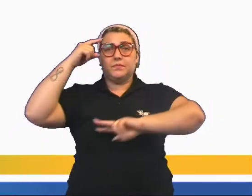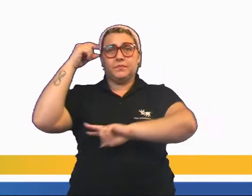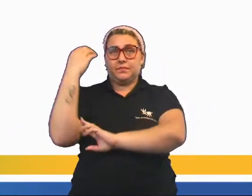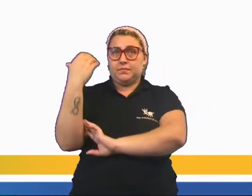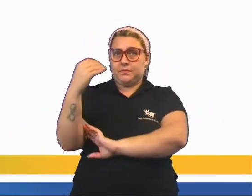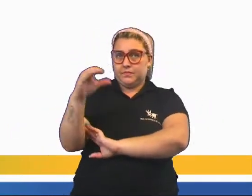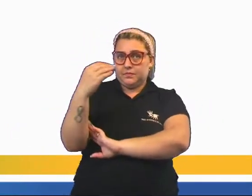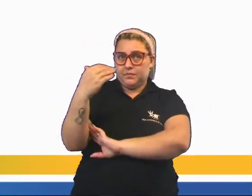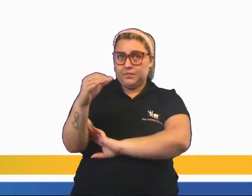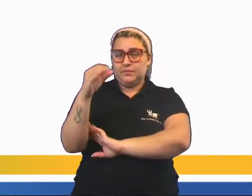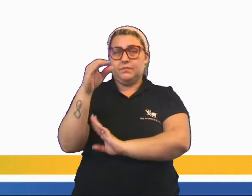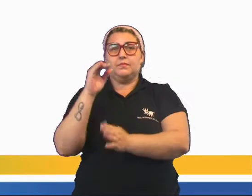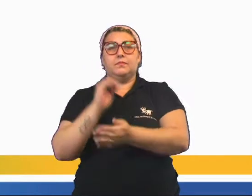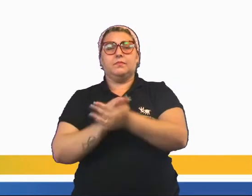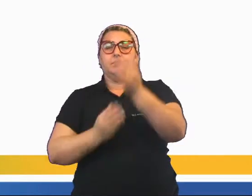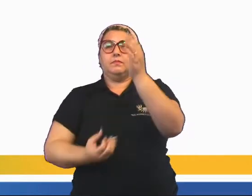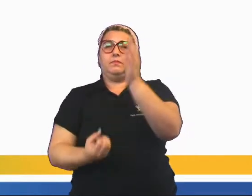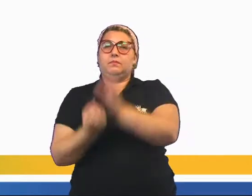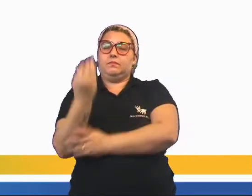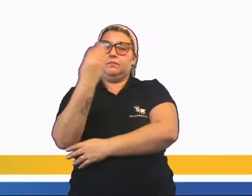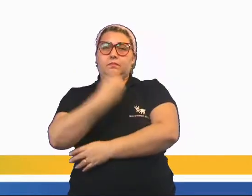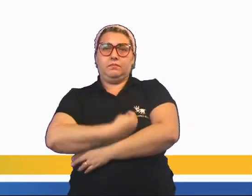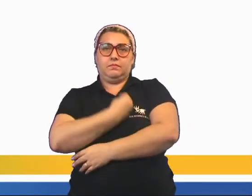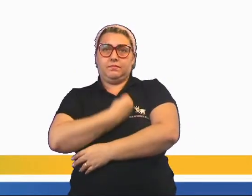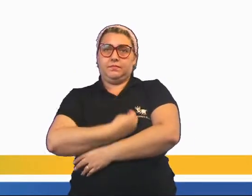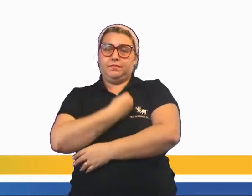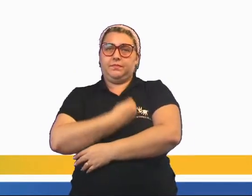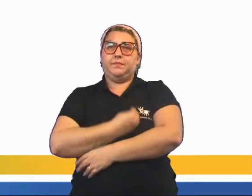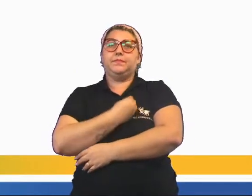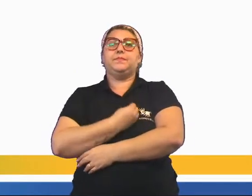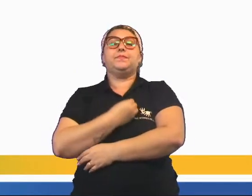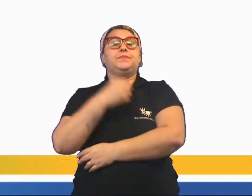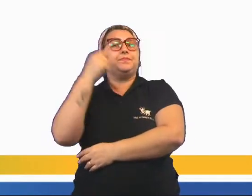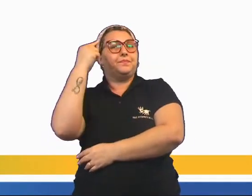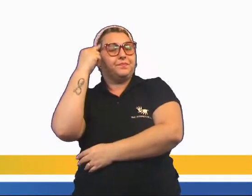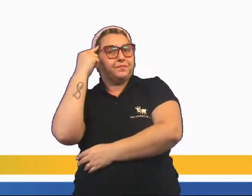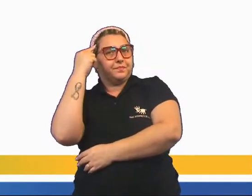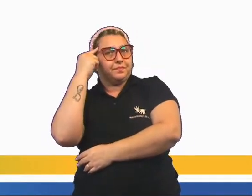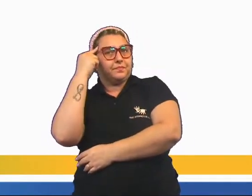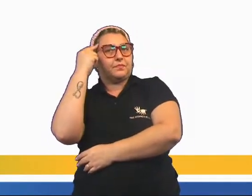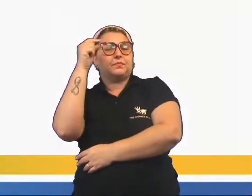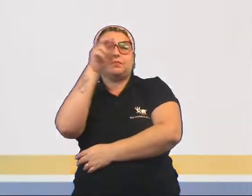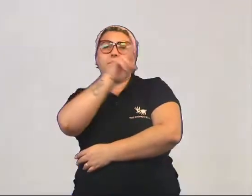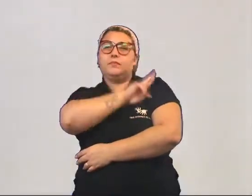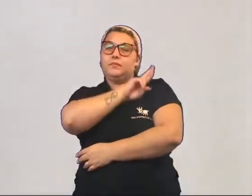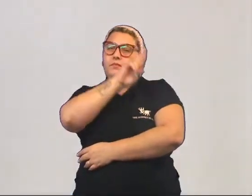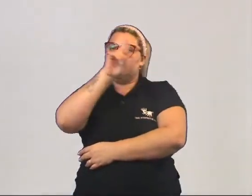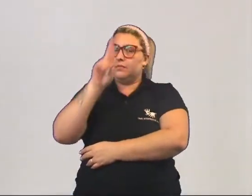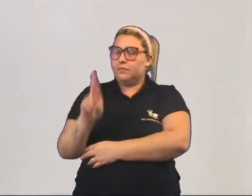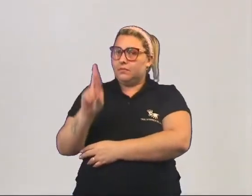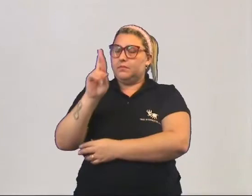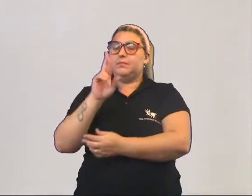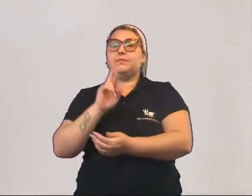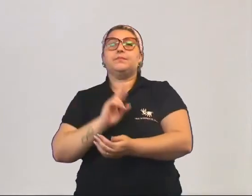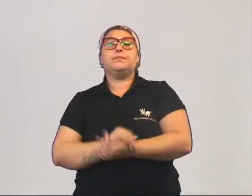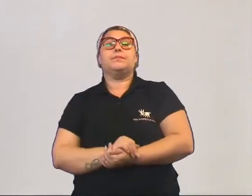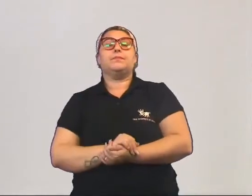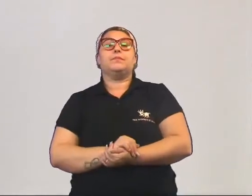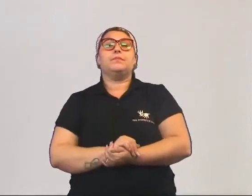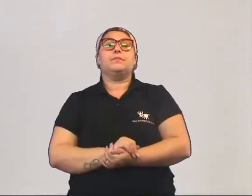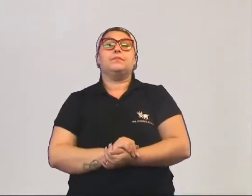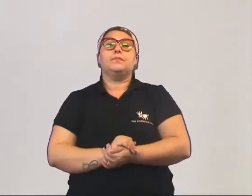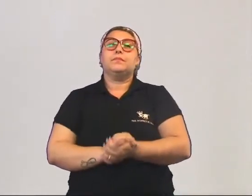a visão da origem da vida segundo a ciência, e a visão religiosa dessa mesma